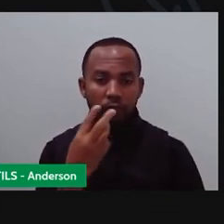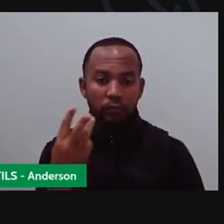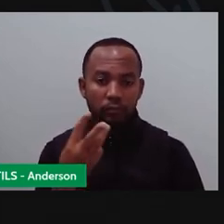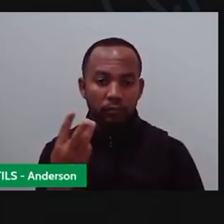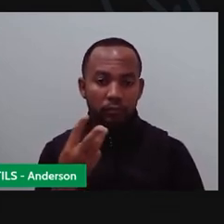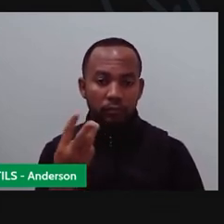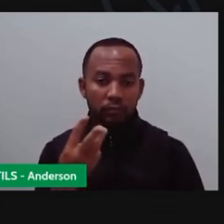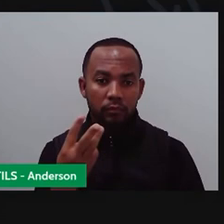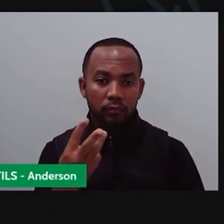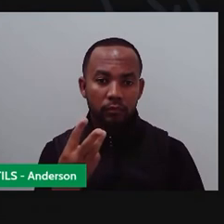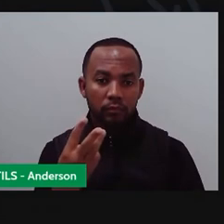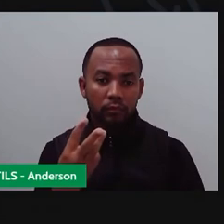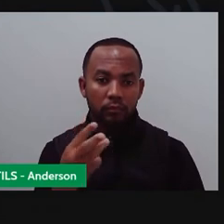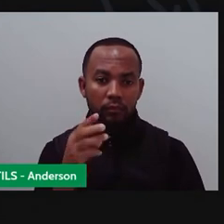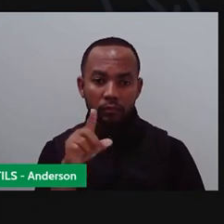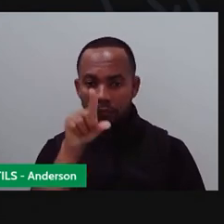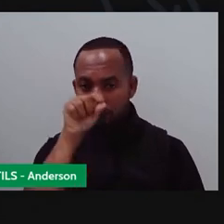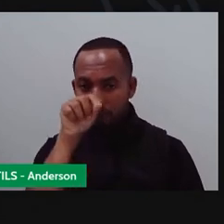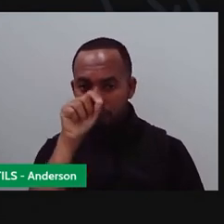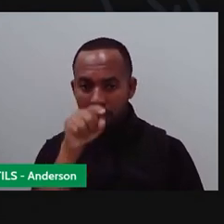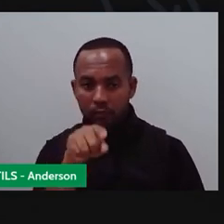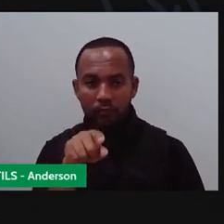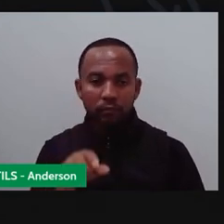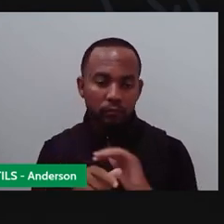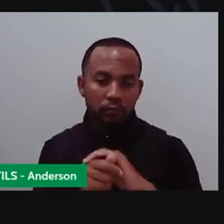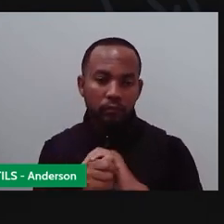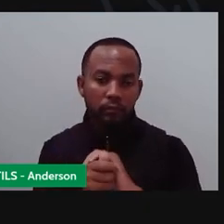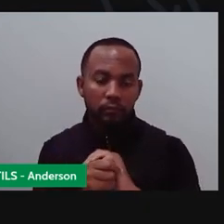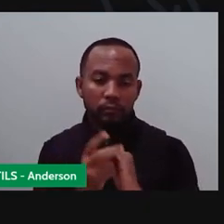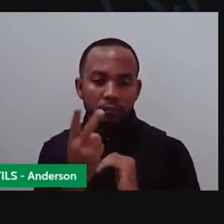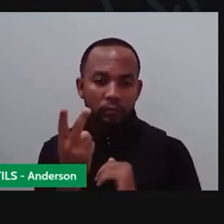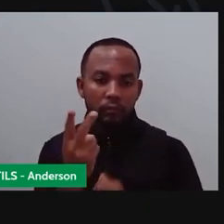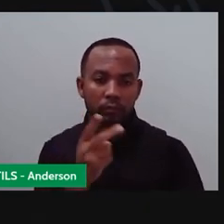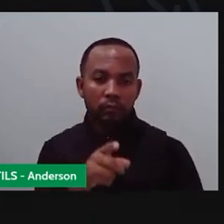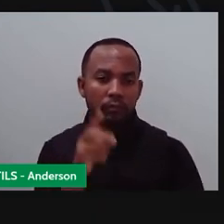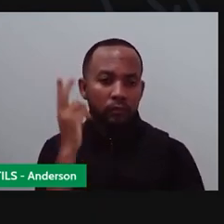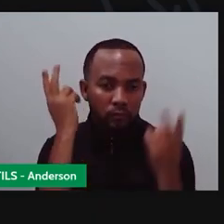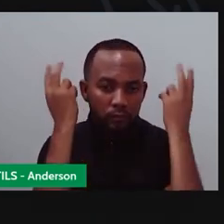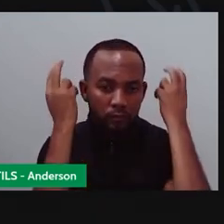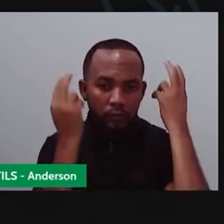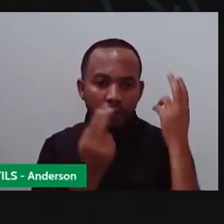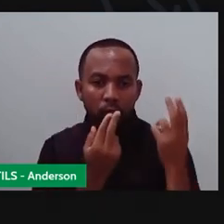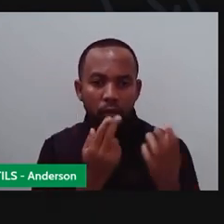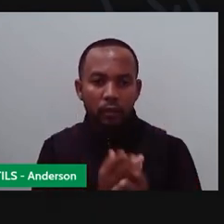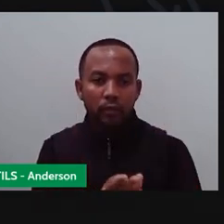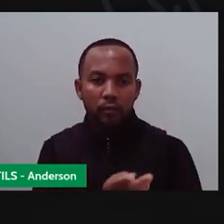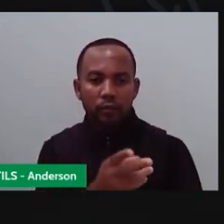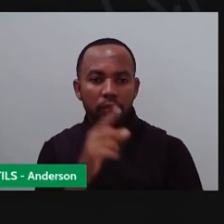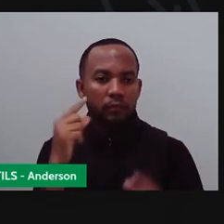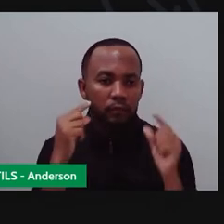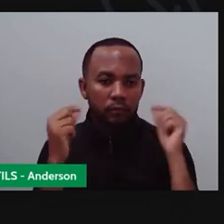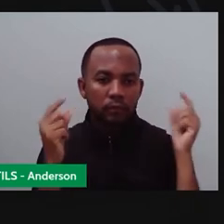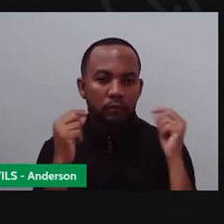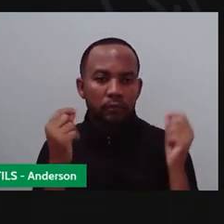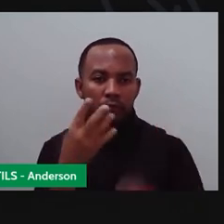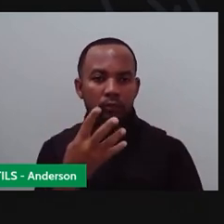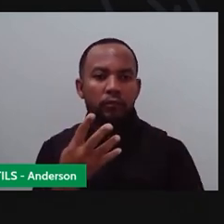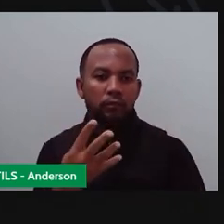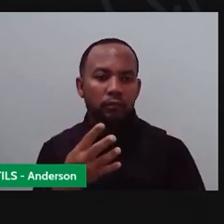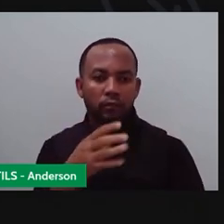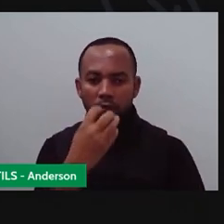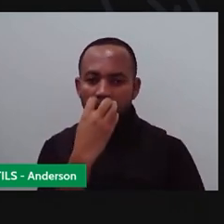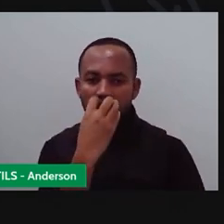são três, ó. Uma, duas, três. Tartarulho, eu sei que são duas, ó. Coelho, eu sei que são oito. Gato, eu sei que são quatro.